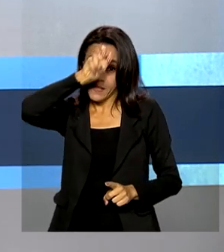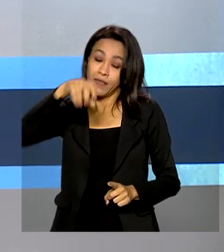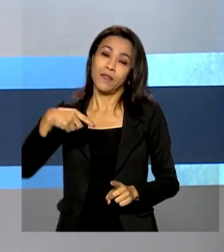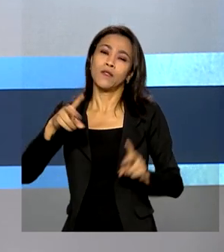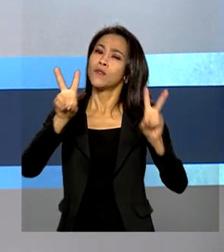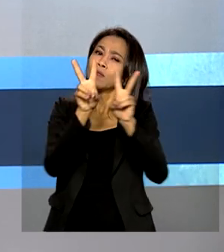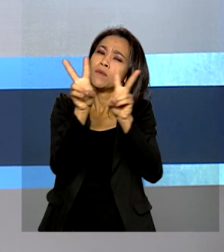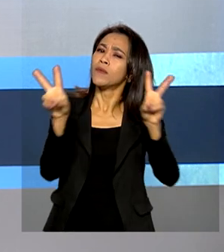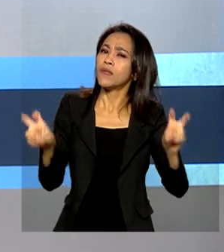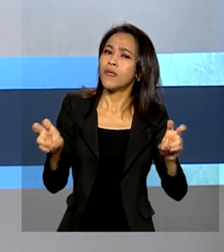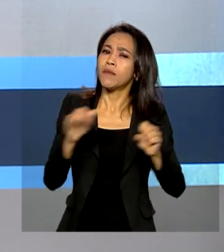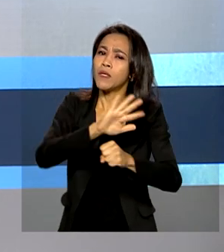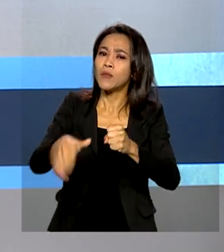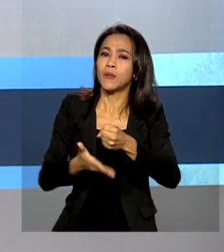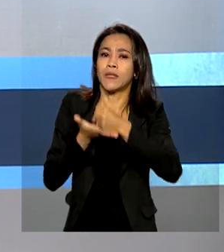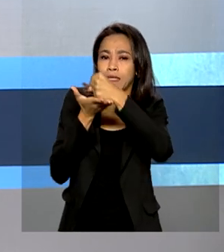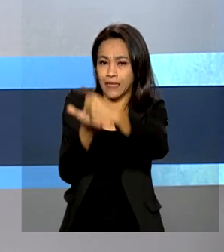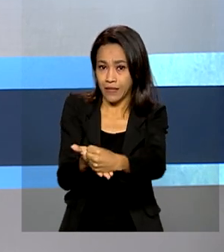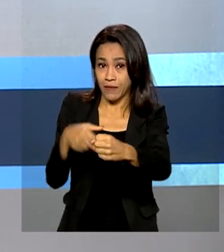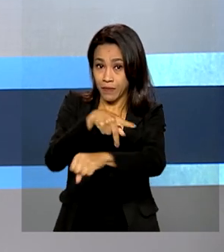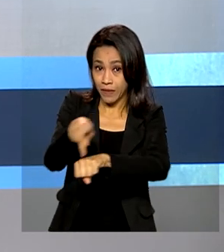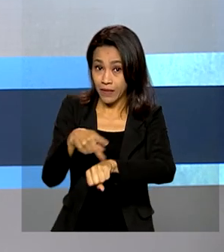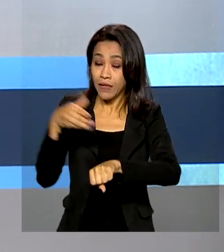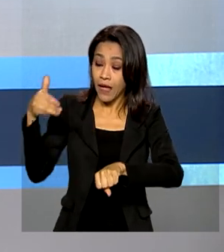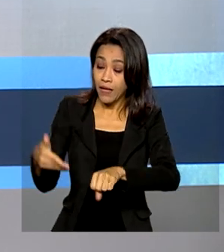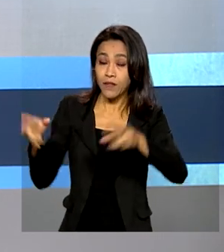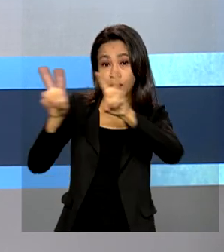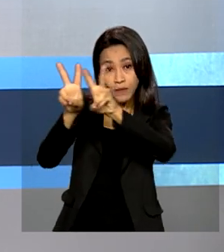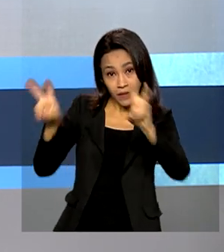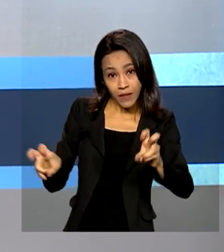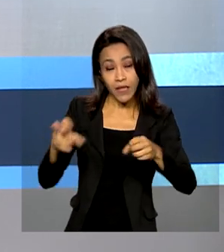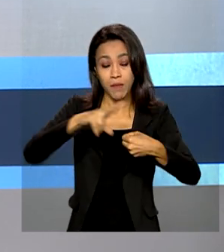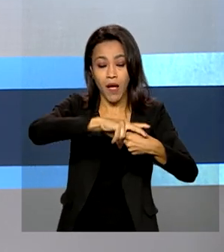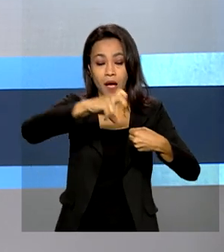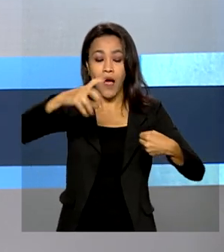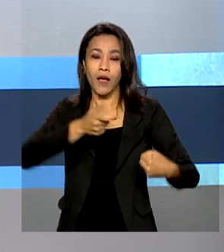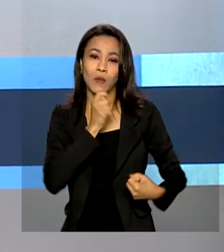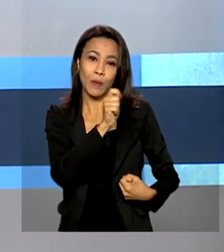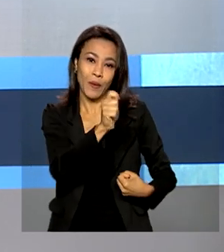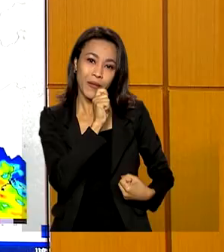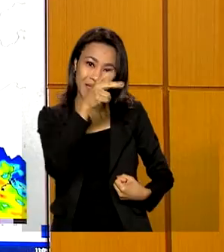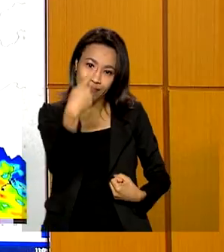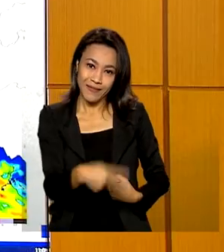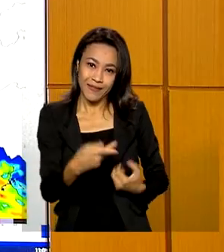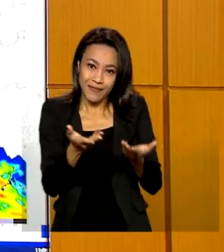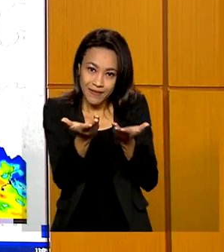O tema fez parte da entrevista do ministro do Meio Ambiente ao programa de rádio A Voz do Brasil.